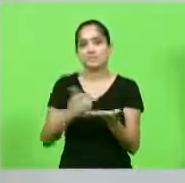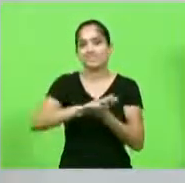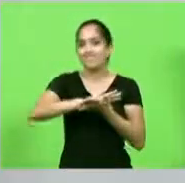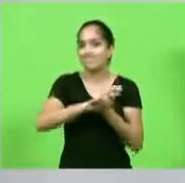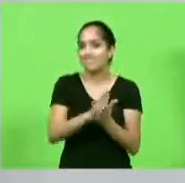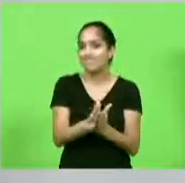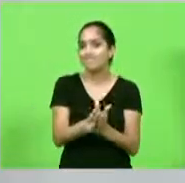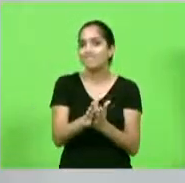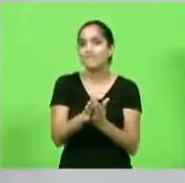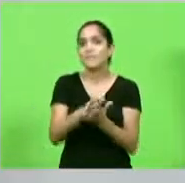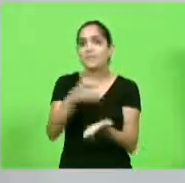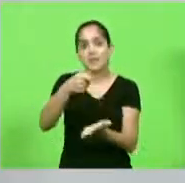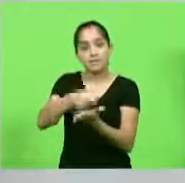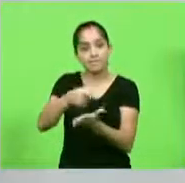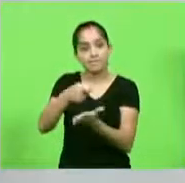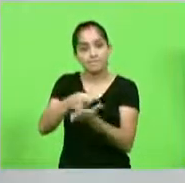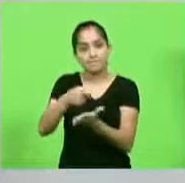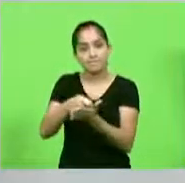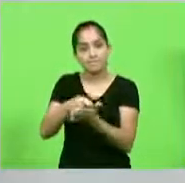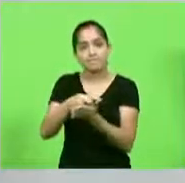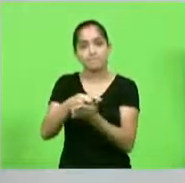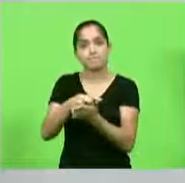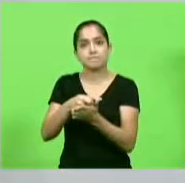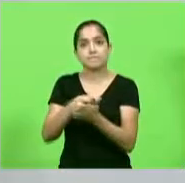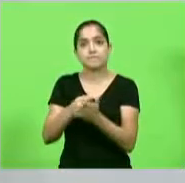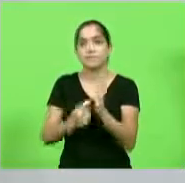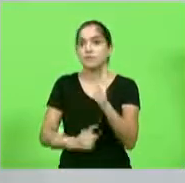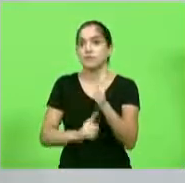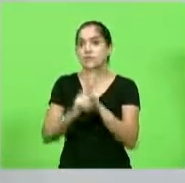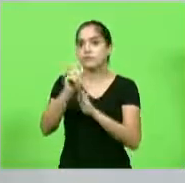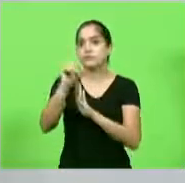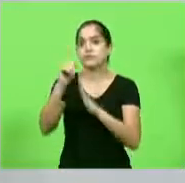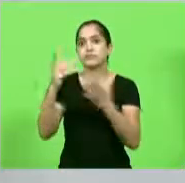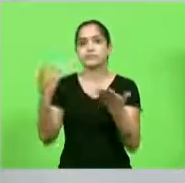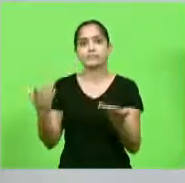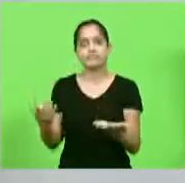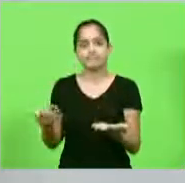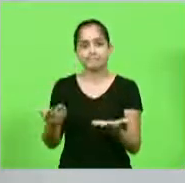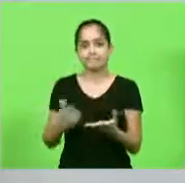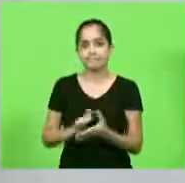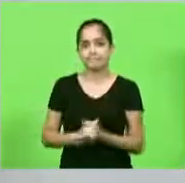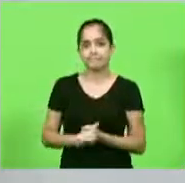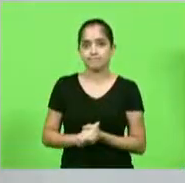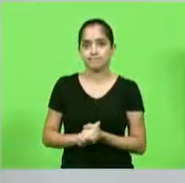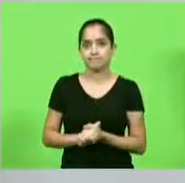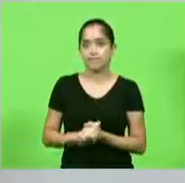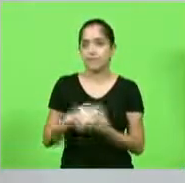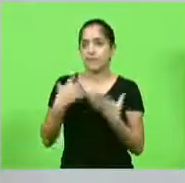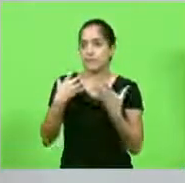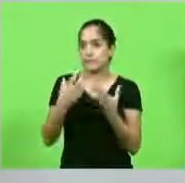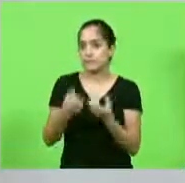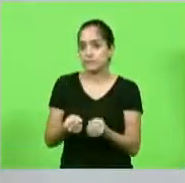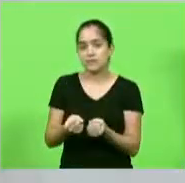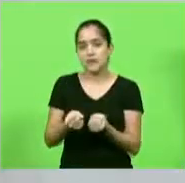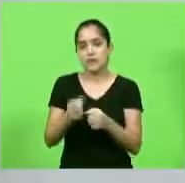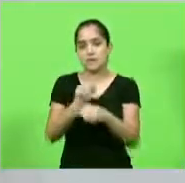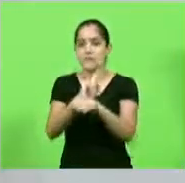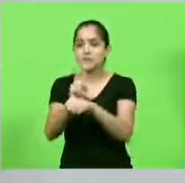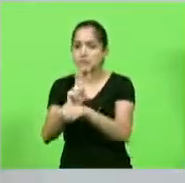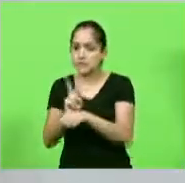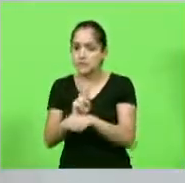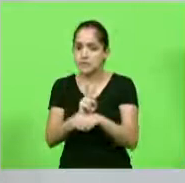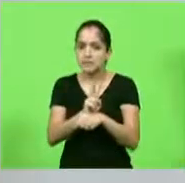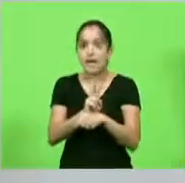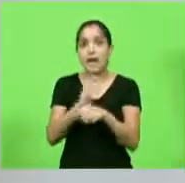truculência do ICMBio está passando por todos os limites do aceitável. Fiscalizar é uma coisa,